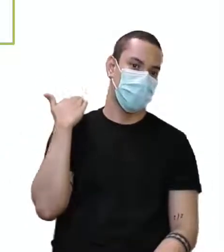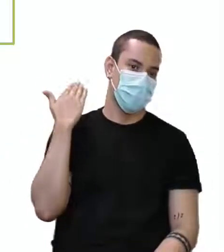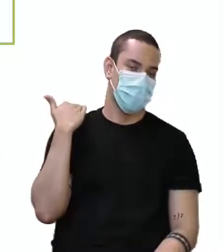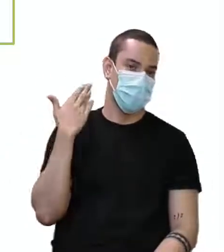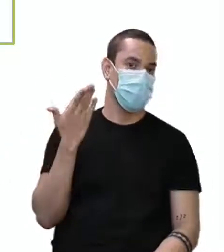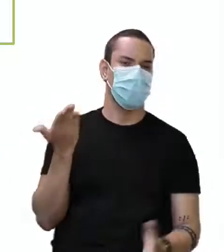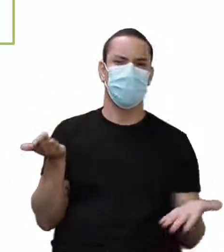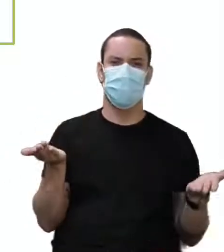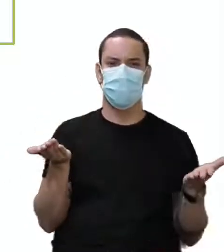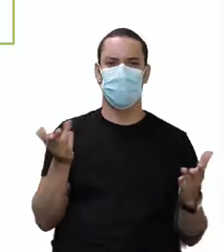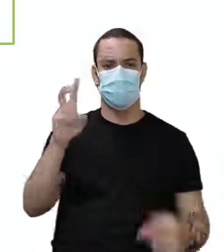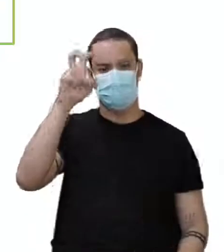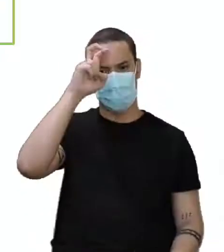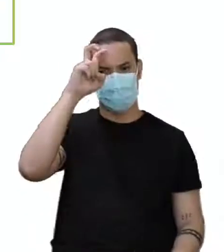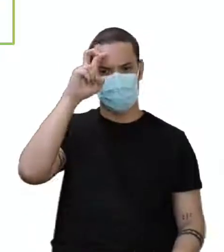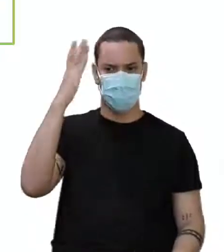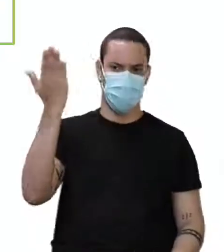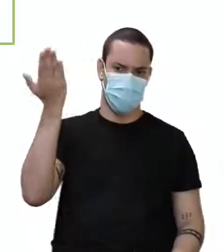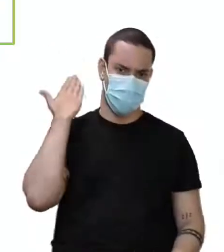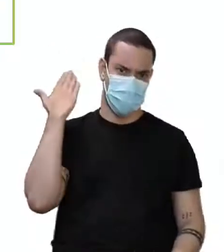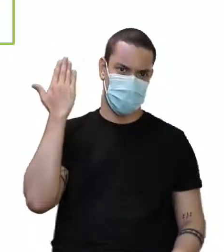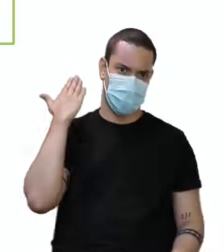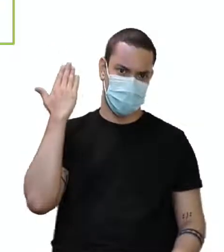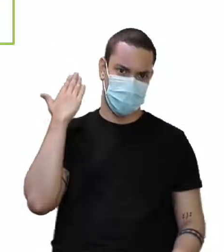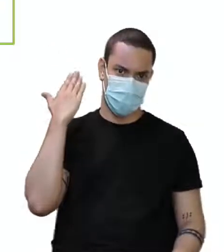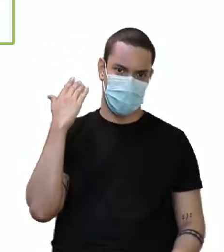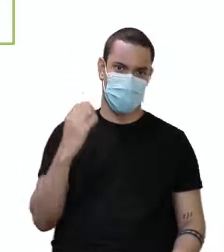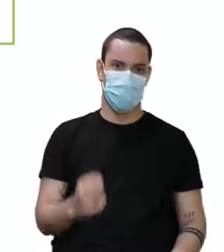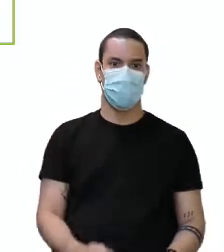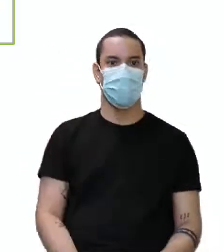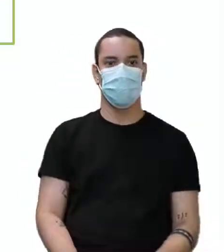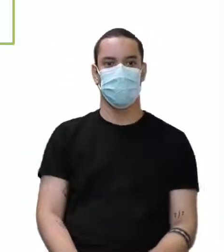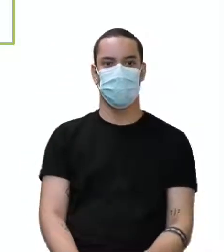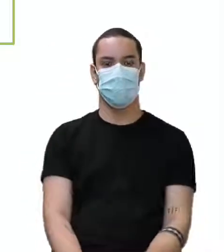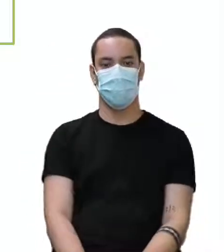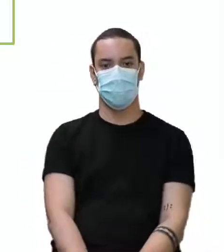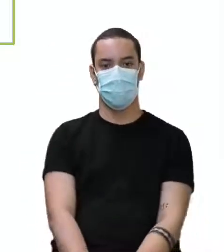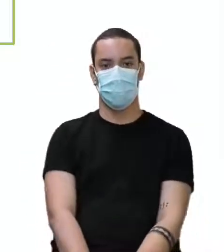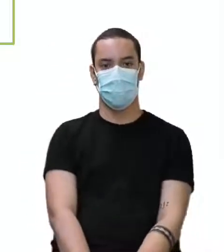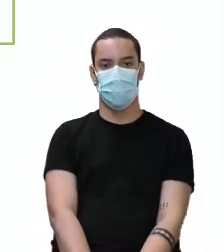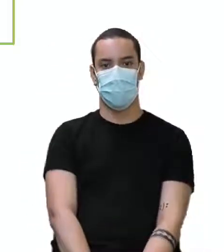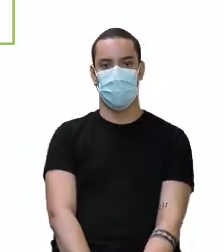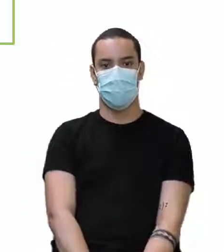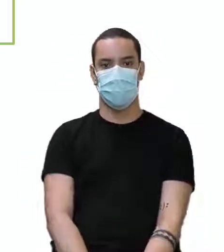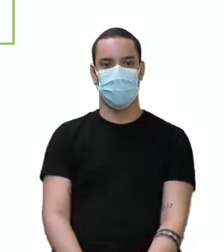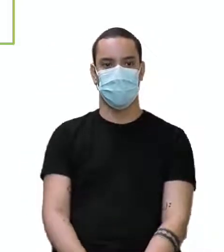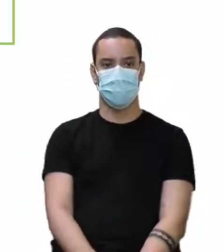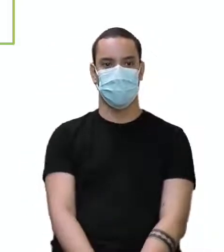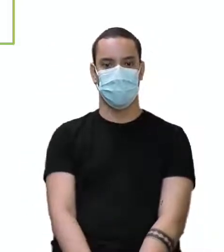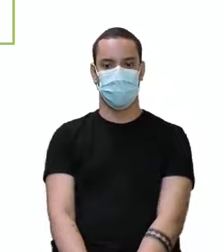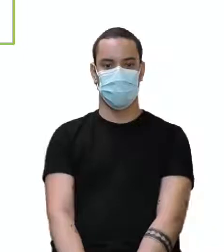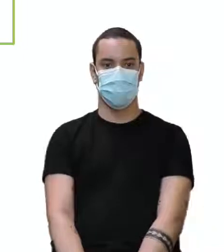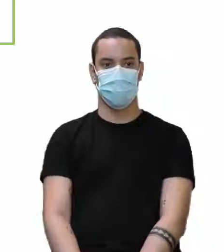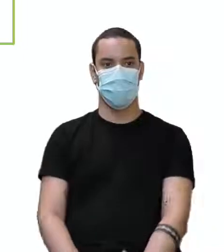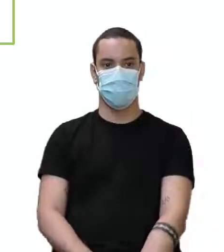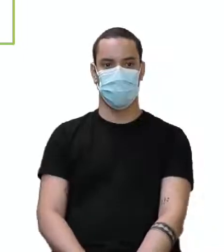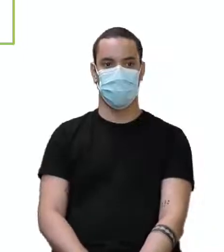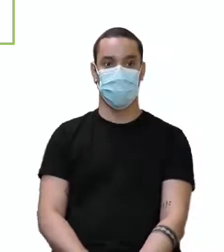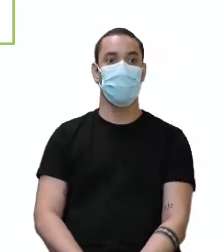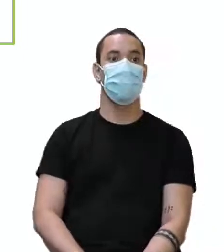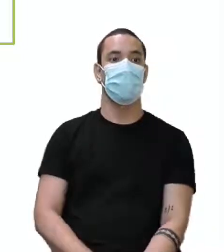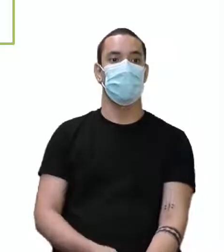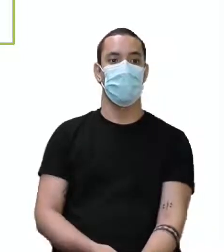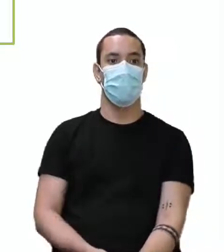Thursday. Quinta passada. Last Thursday. E aí, estava chovendo, eu vou usar o meu verbo